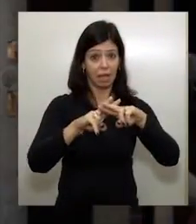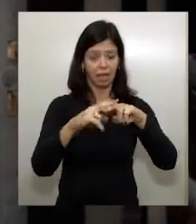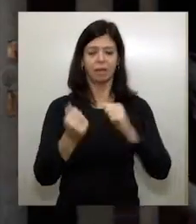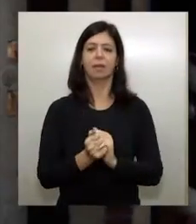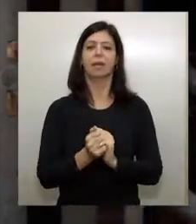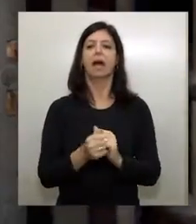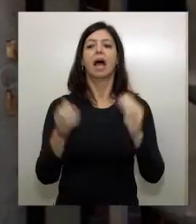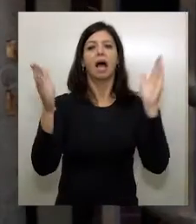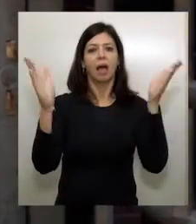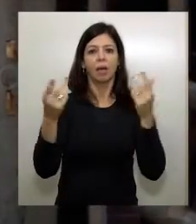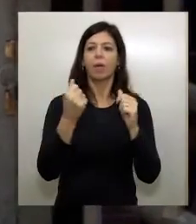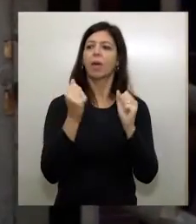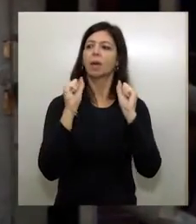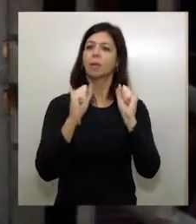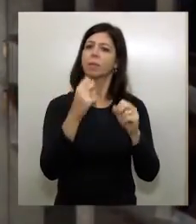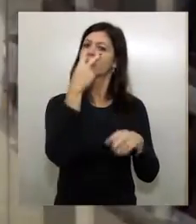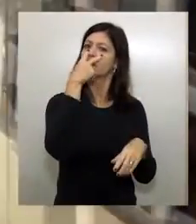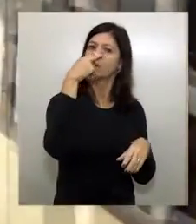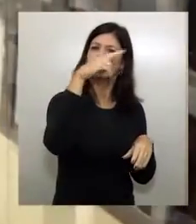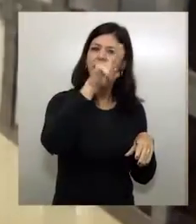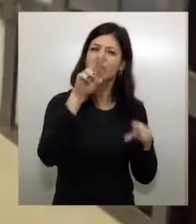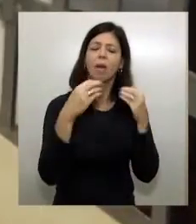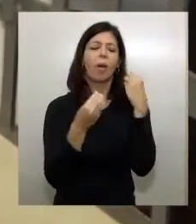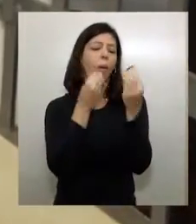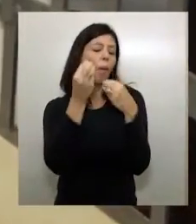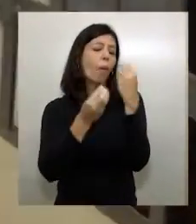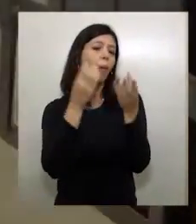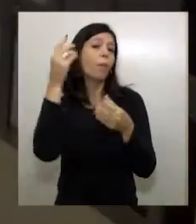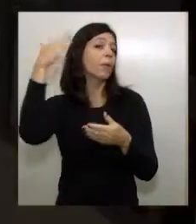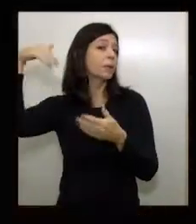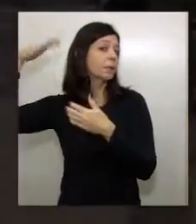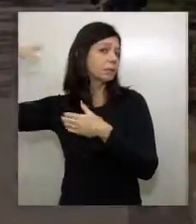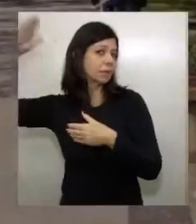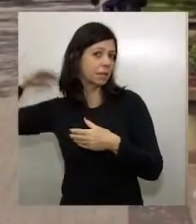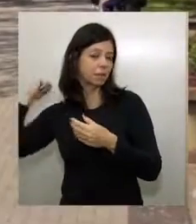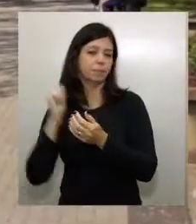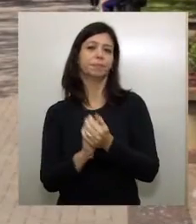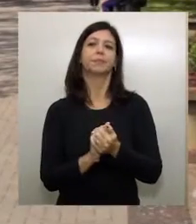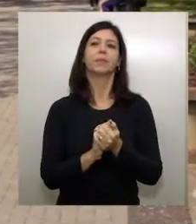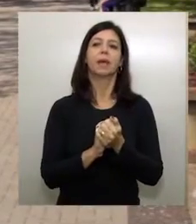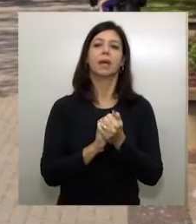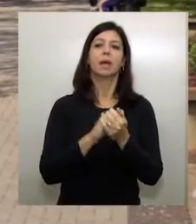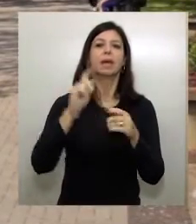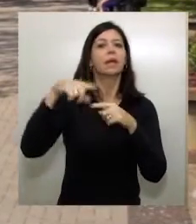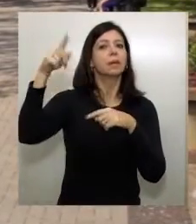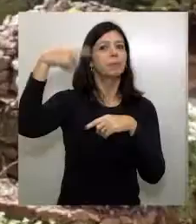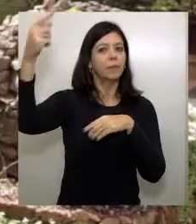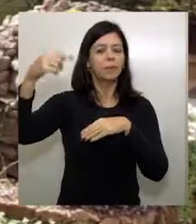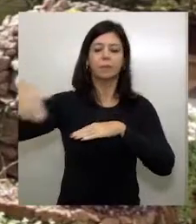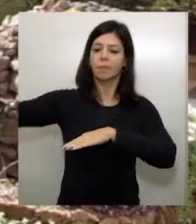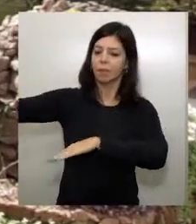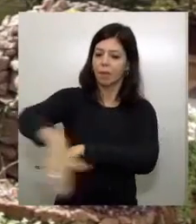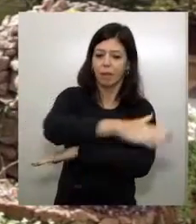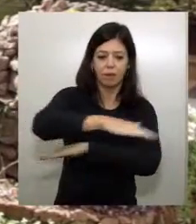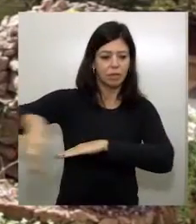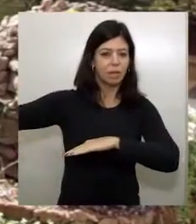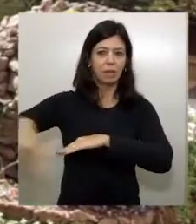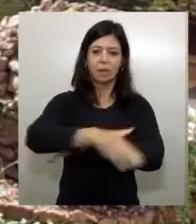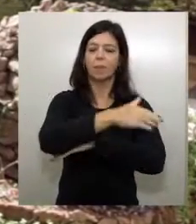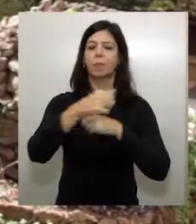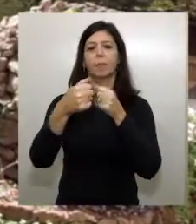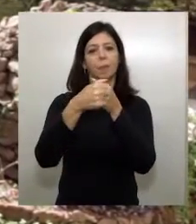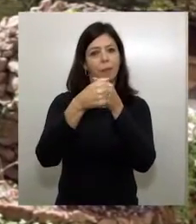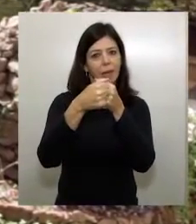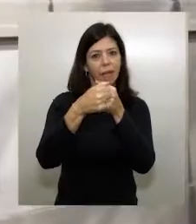pública, onde se pode conferir como eram as celas solitárias. Mais alguns passos e estamos no calçadão da Praça